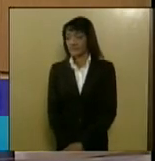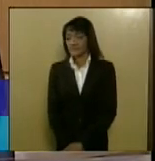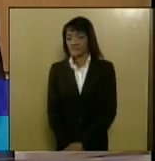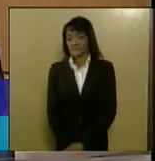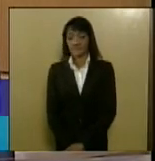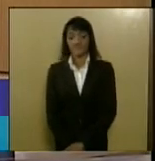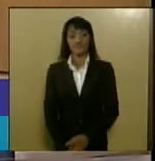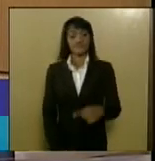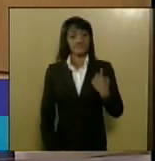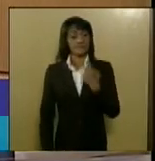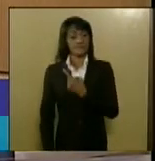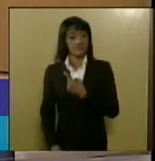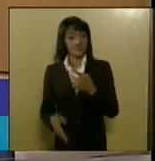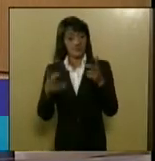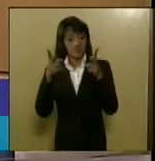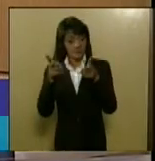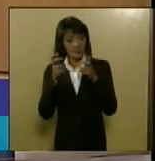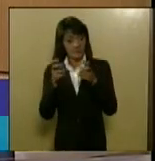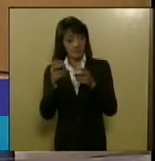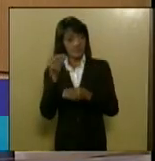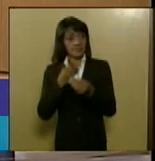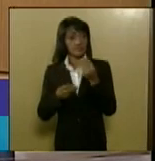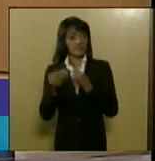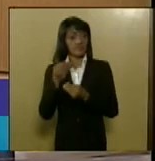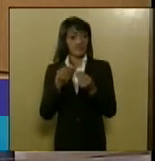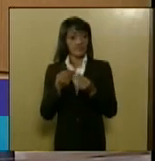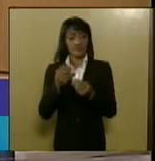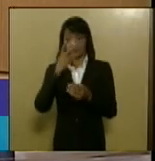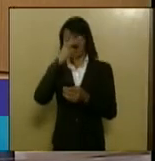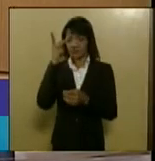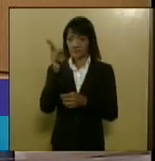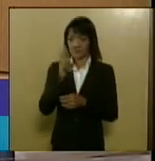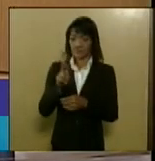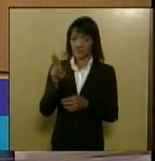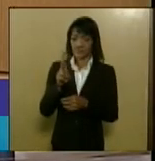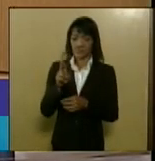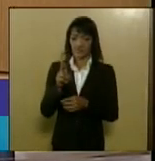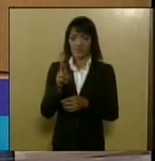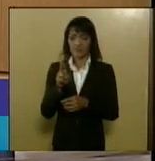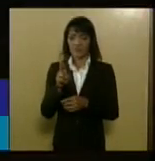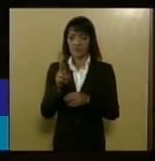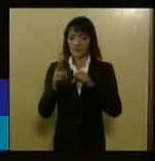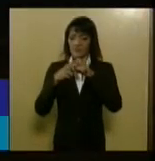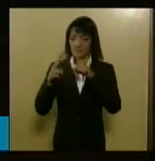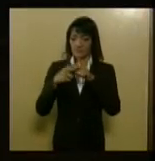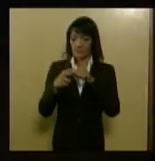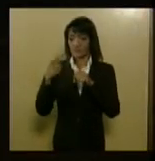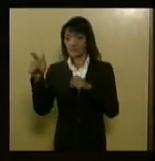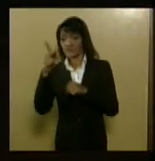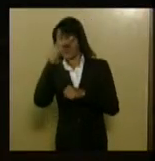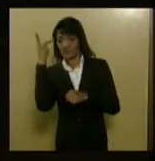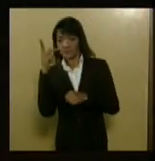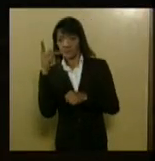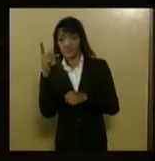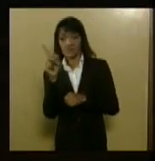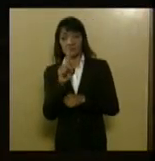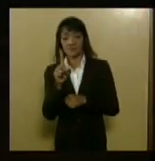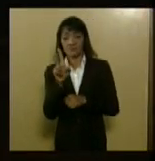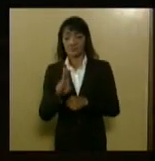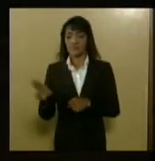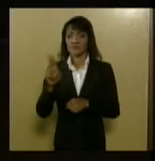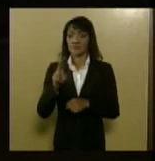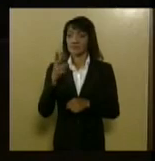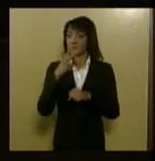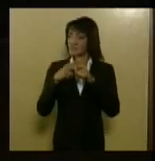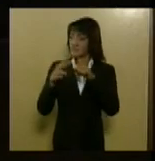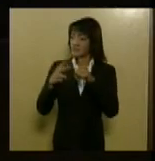a gente vê aí o pulmão de um fumante e o de um não fumante você vê a diferença é o estrago que o